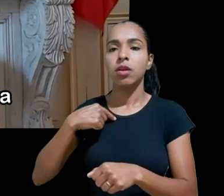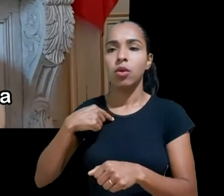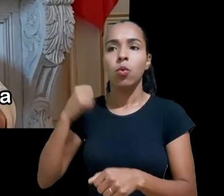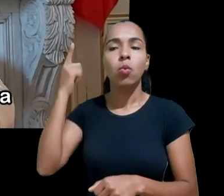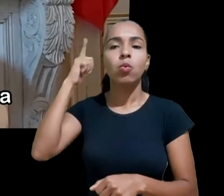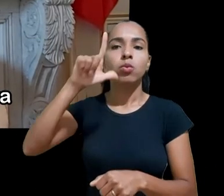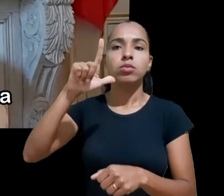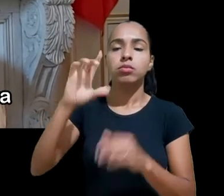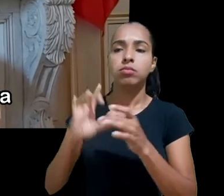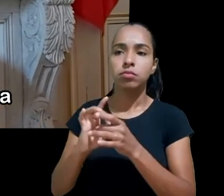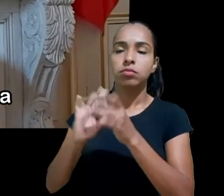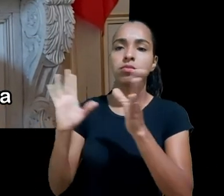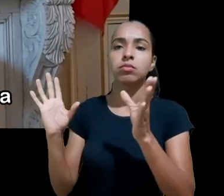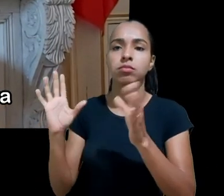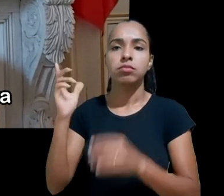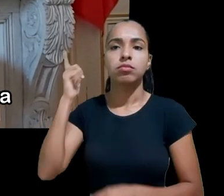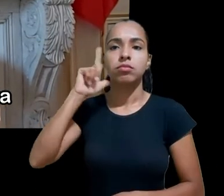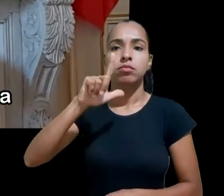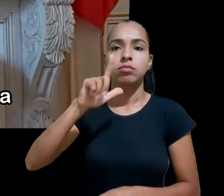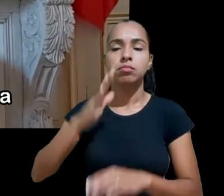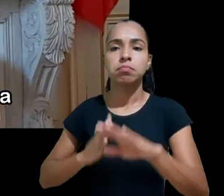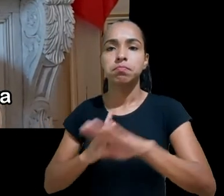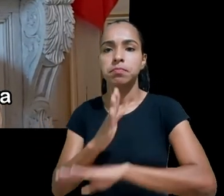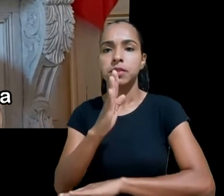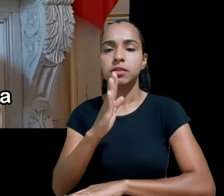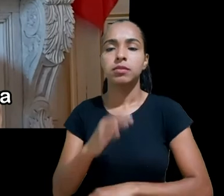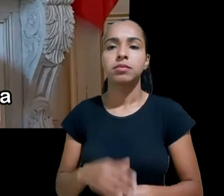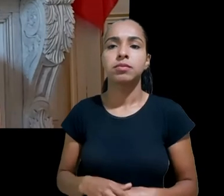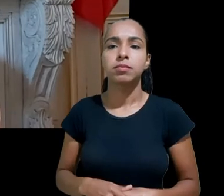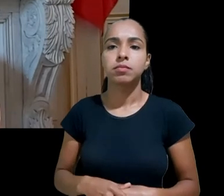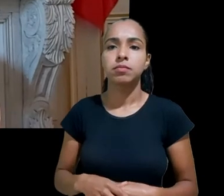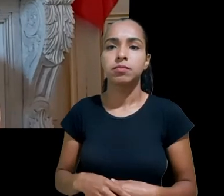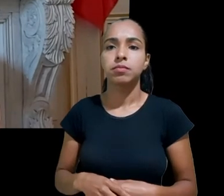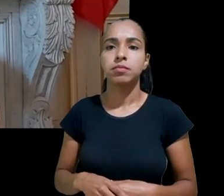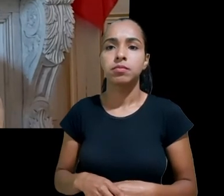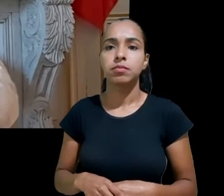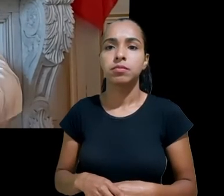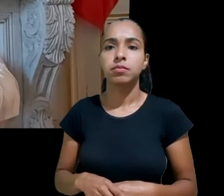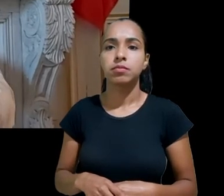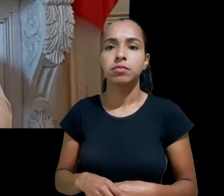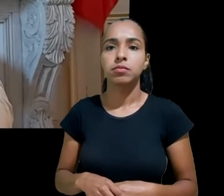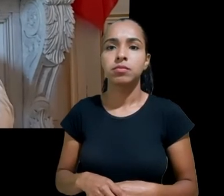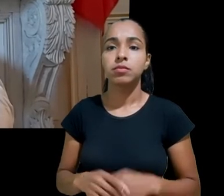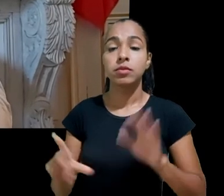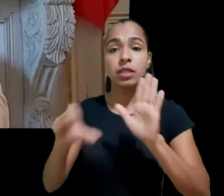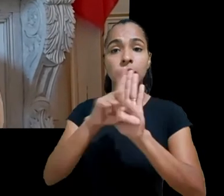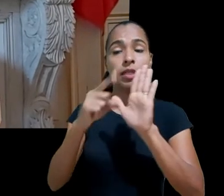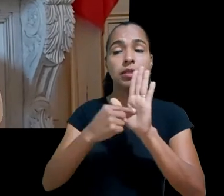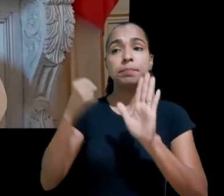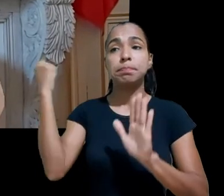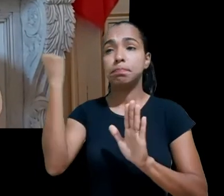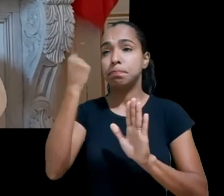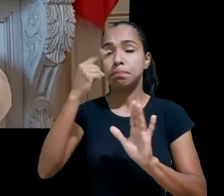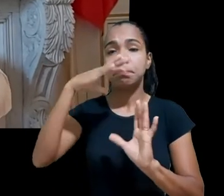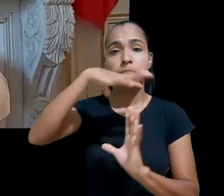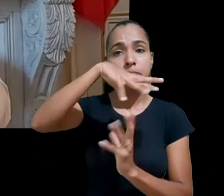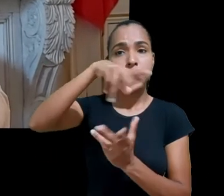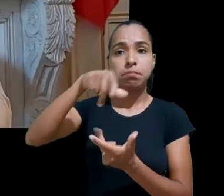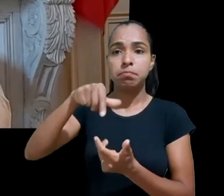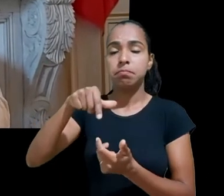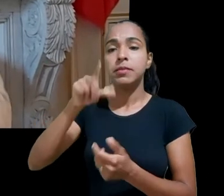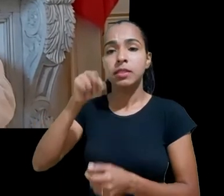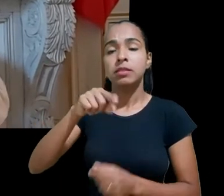est une des premières à l'échelle du monde qui vient encadrer ce que j'ai appelé le travail des enfants sur internet plus